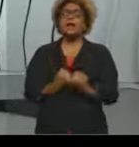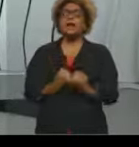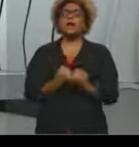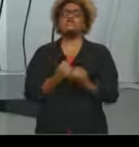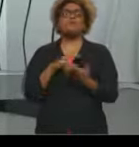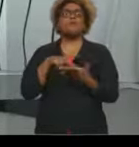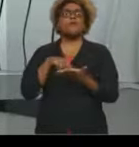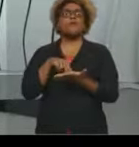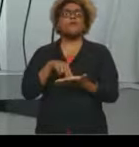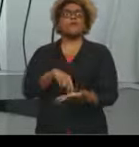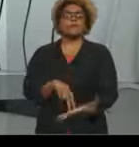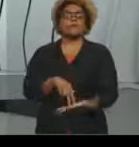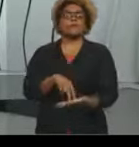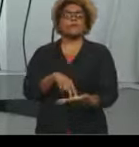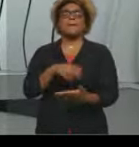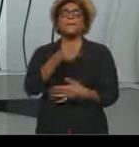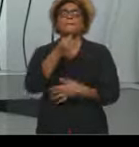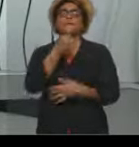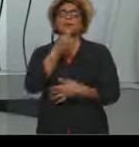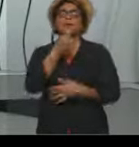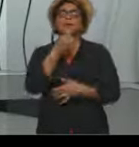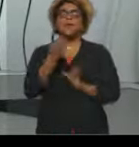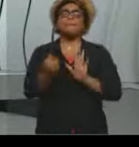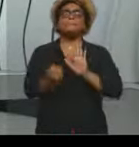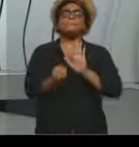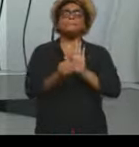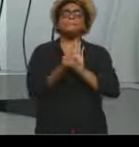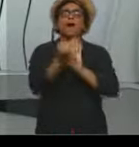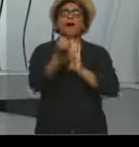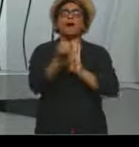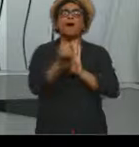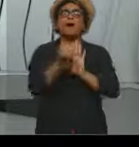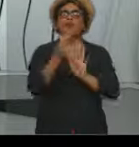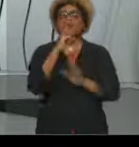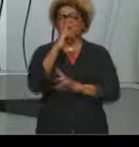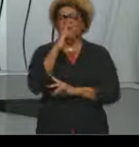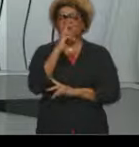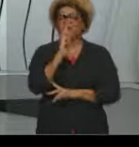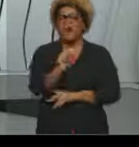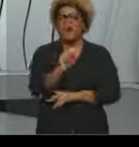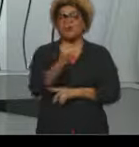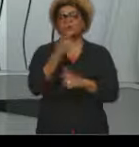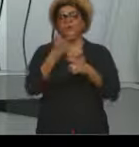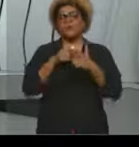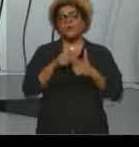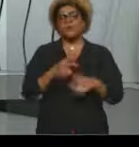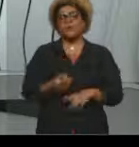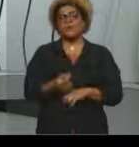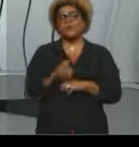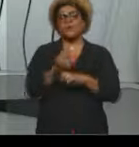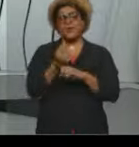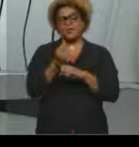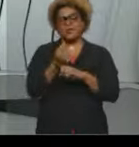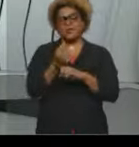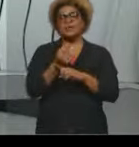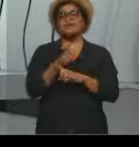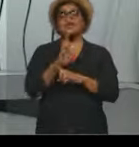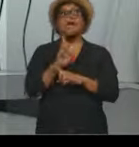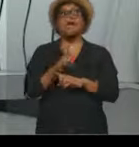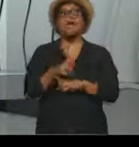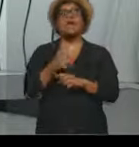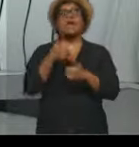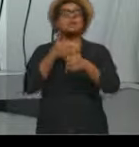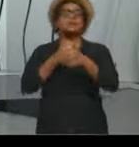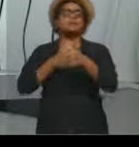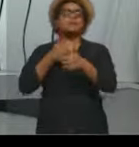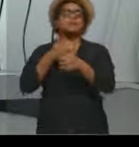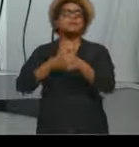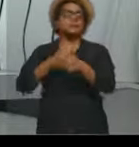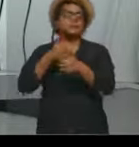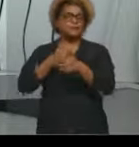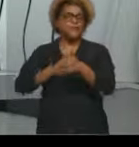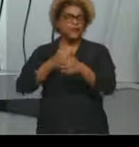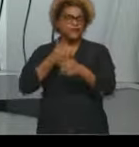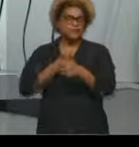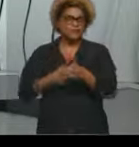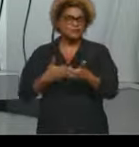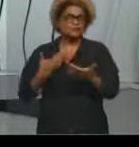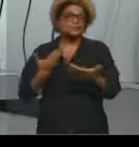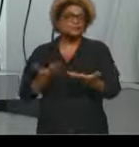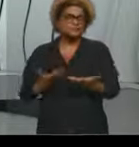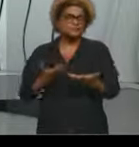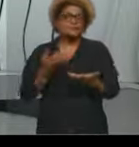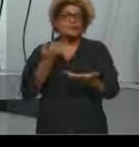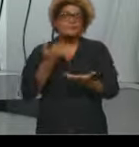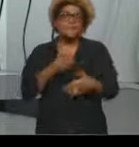forte de uma crise, por exemplo, é o aumento do desemprego e a gente tem todo um ciclo que acompanha o aumento do desemprego. Se o desemprego